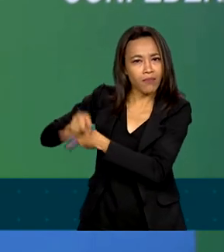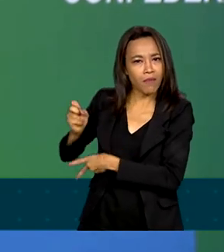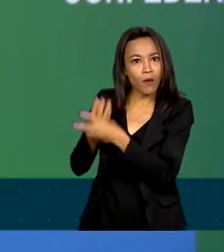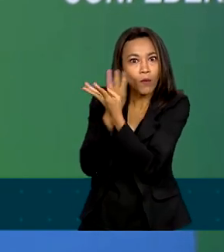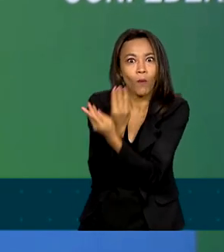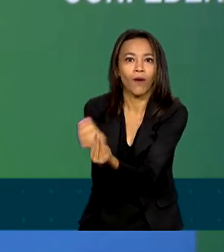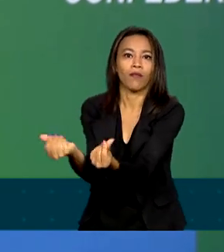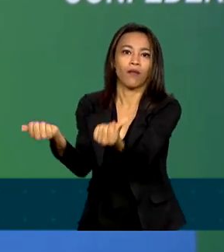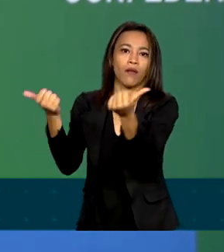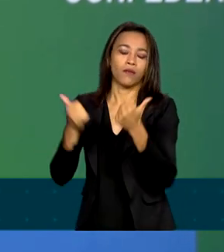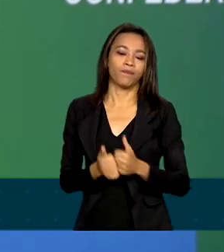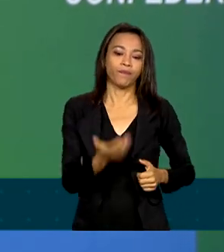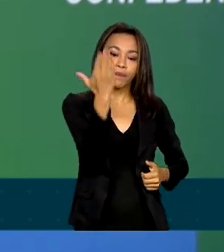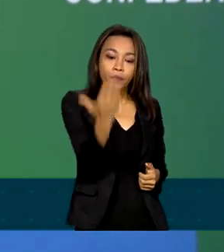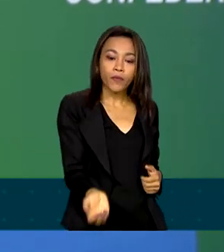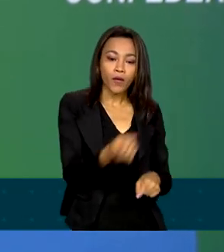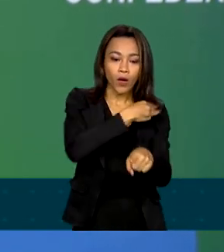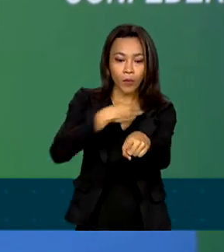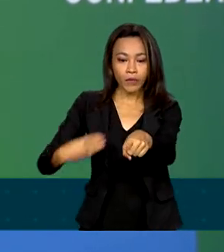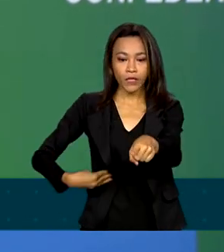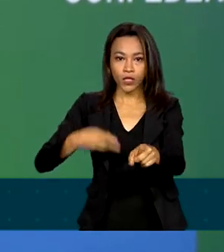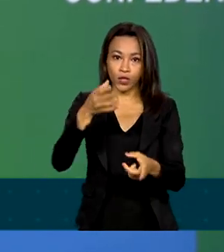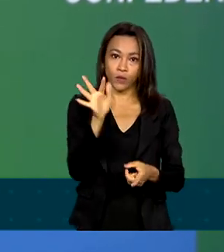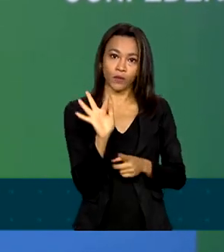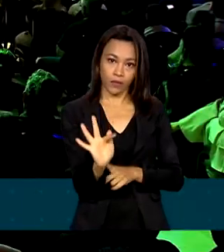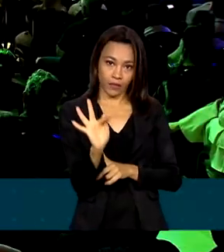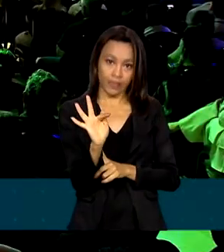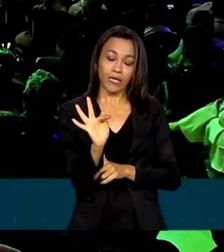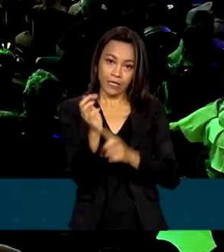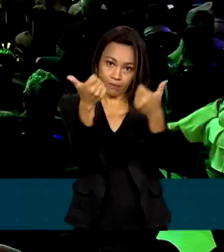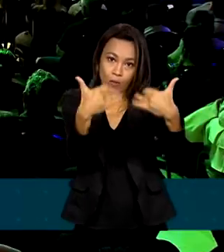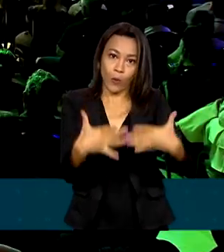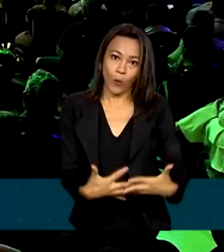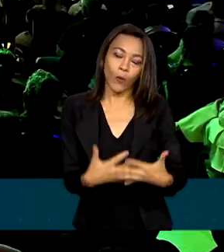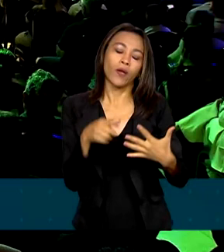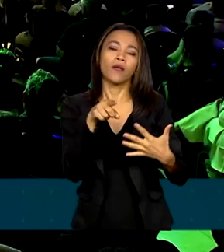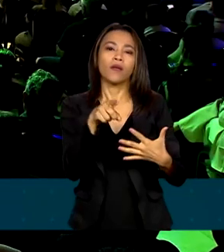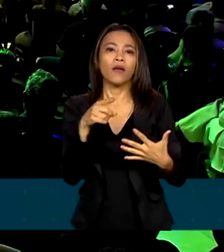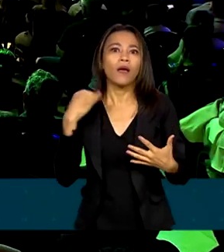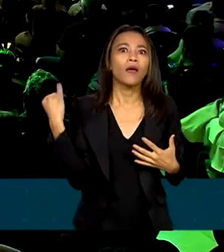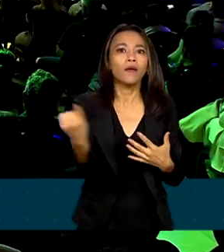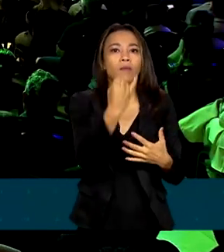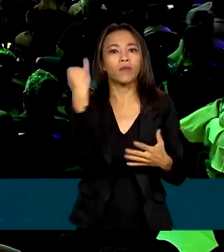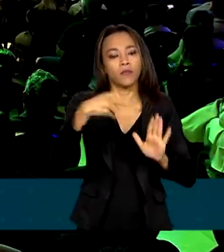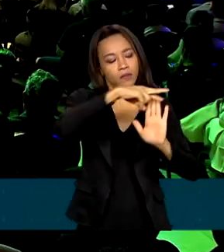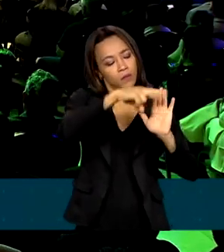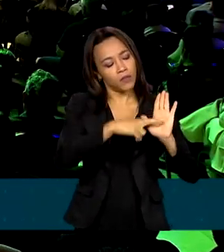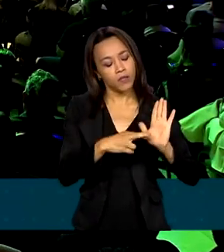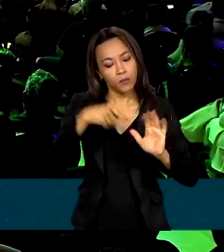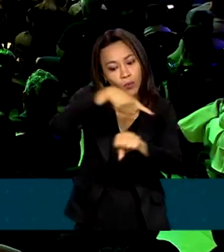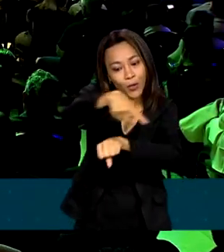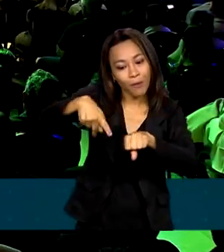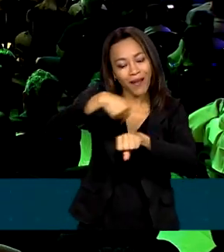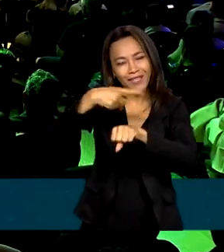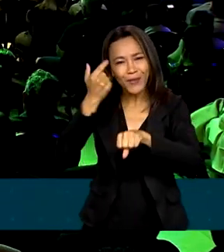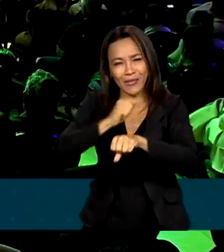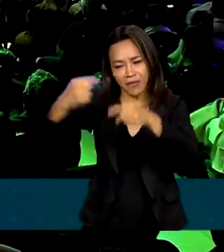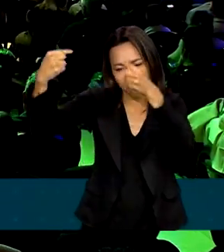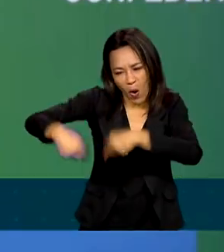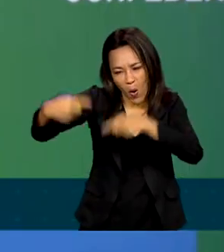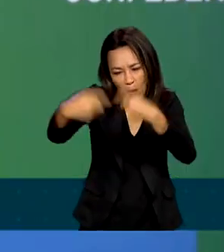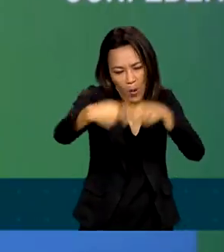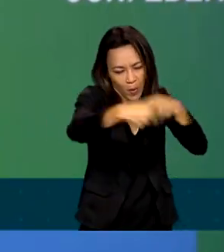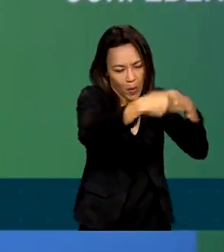o ministro da Fazenda, as modificações no sistema tributário vão ser essenciais para tornar o país mais competitivo no